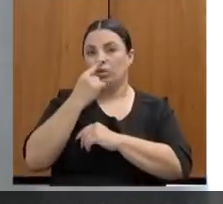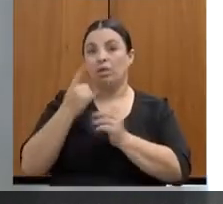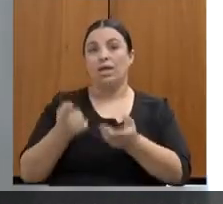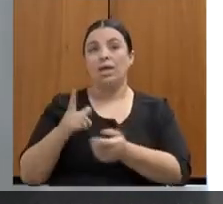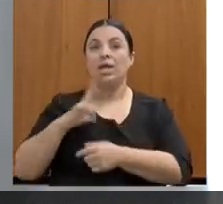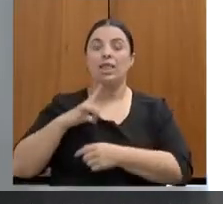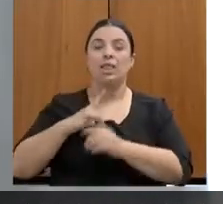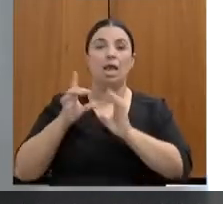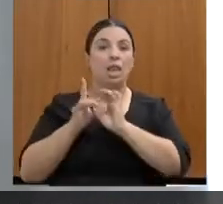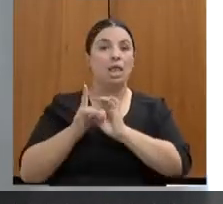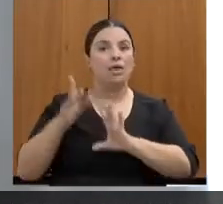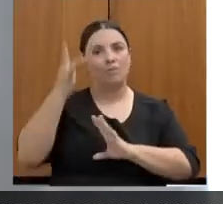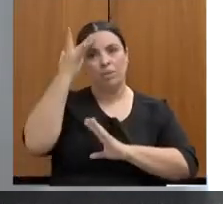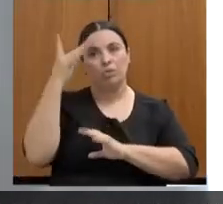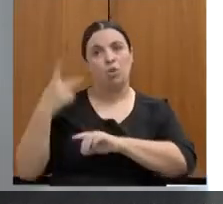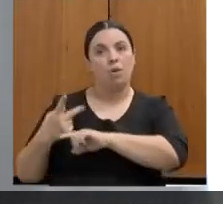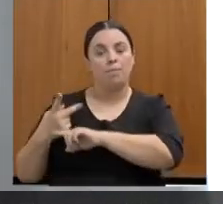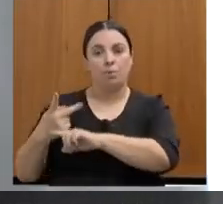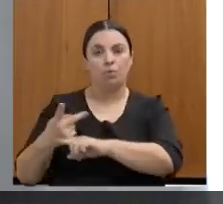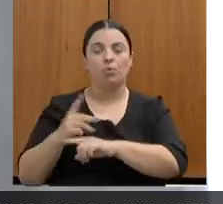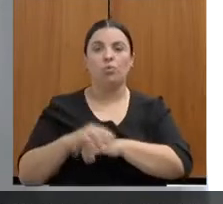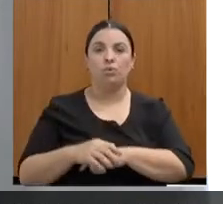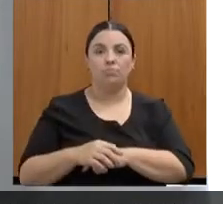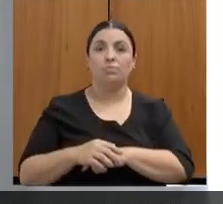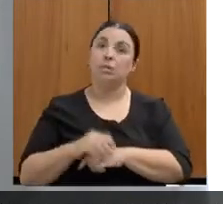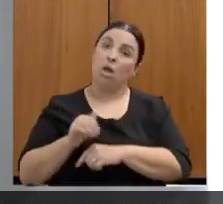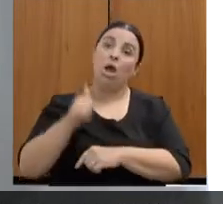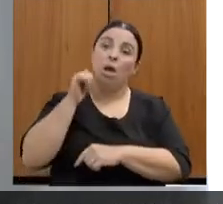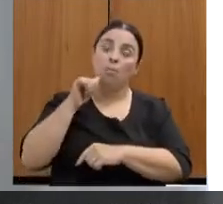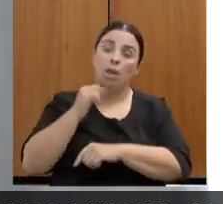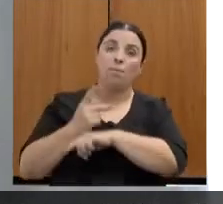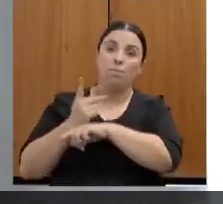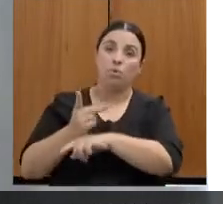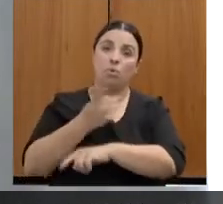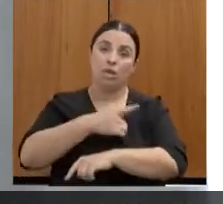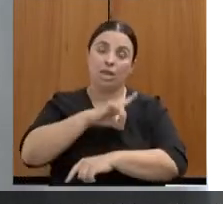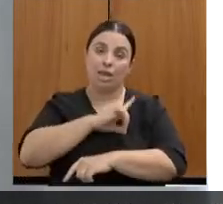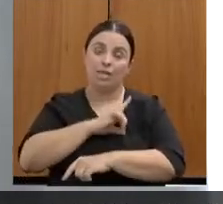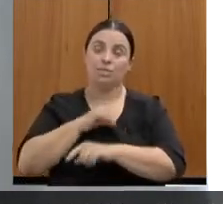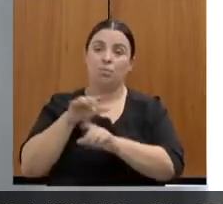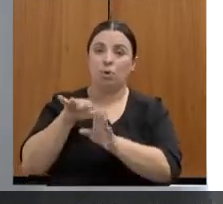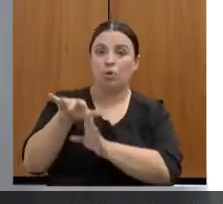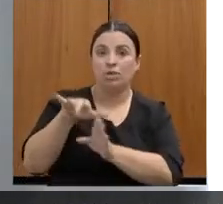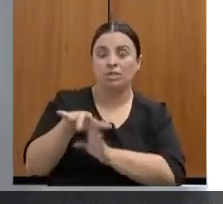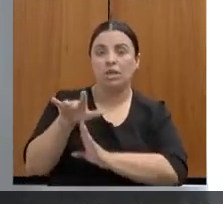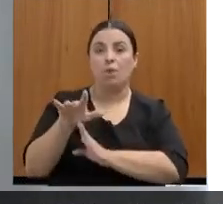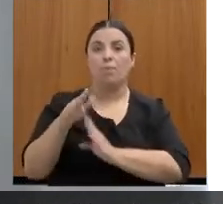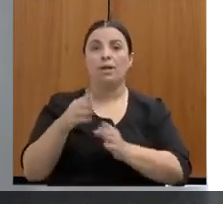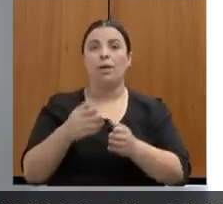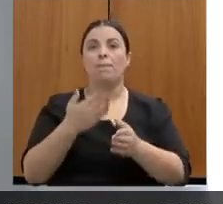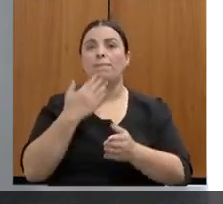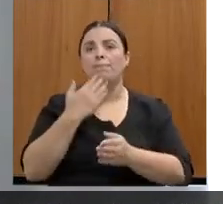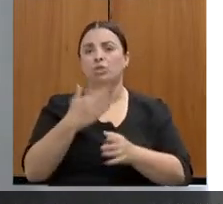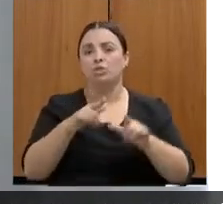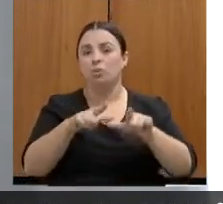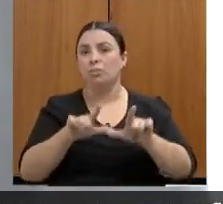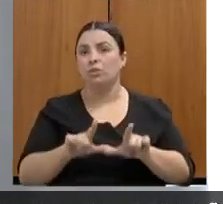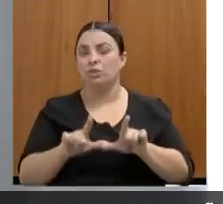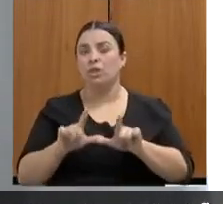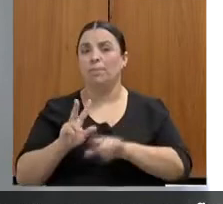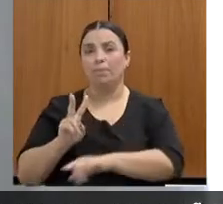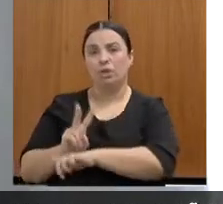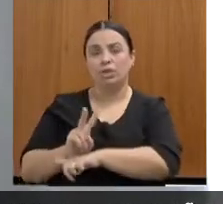espontâneas. Então, a mulher que procura delegacia para uma orientação, para um pedido de medida protetiva, para uma representação